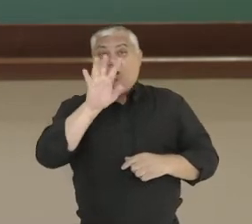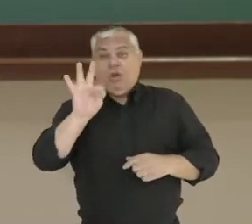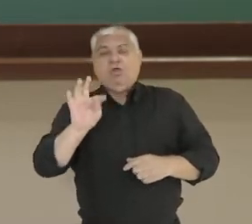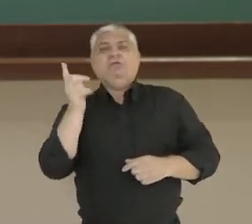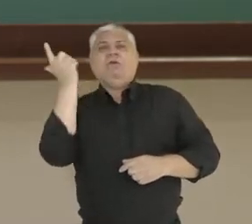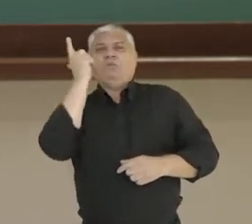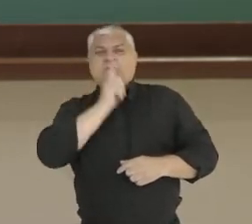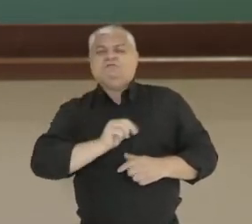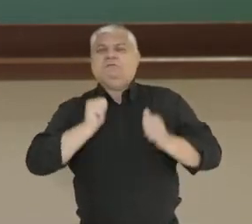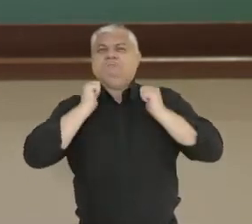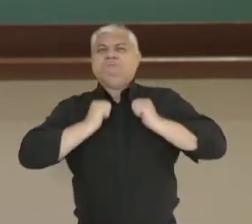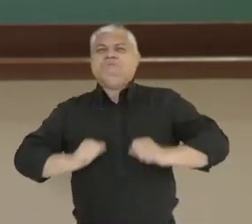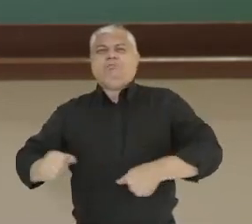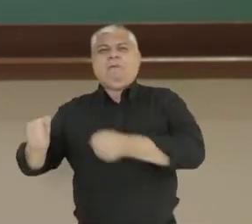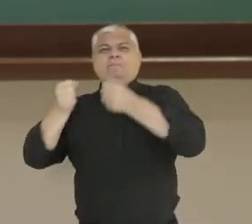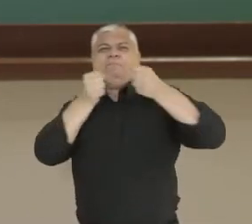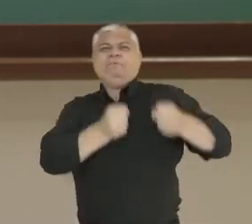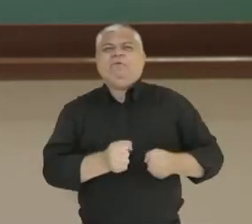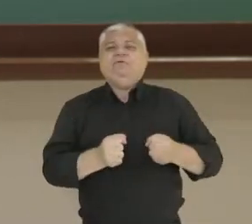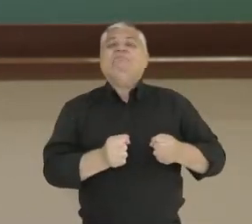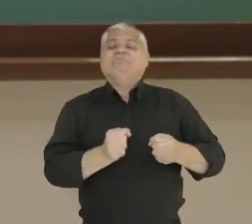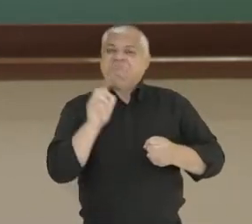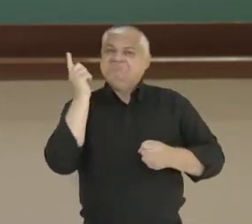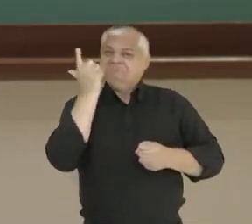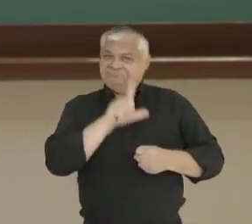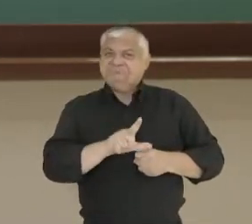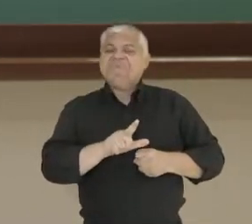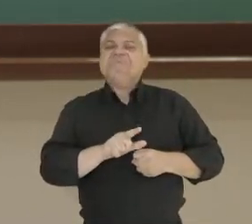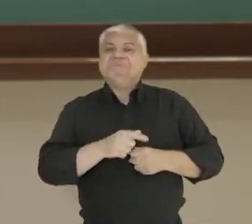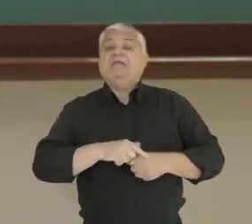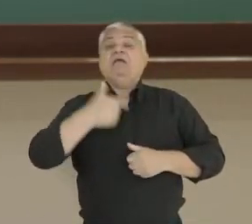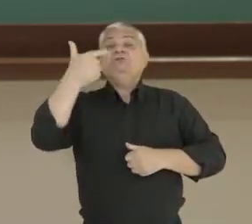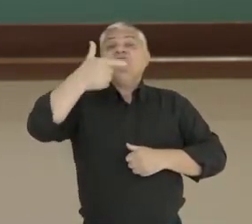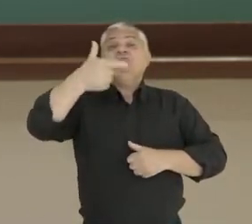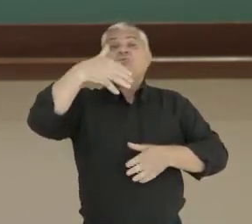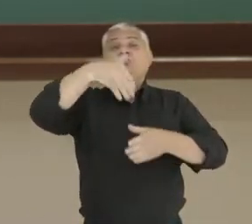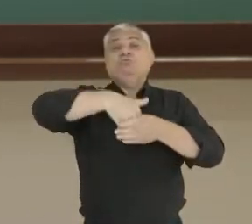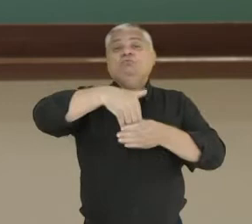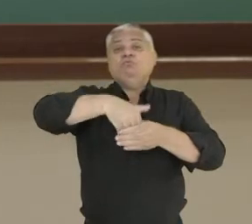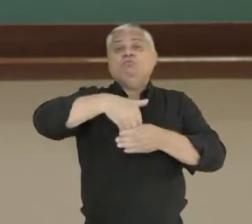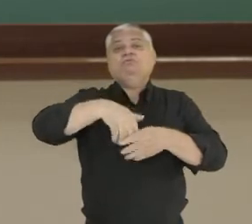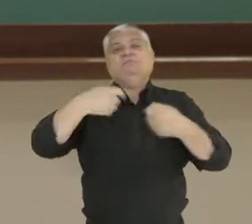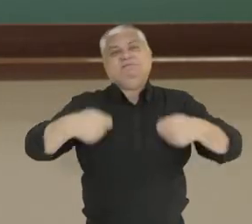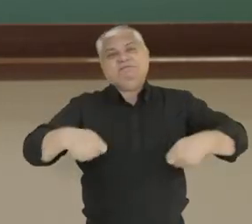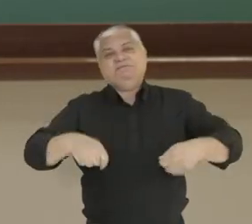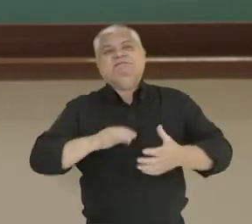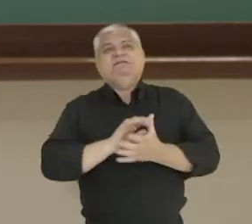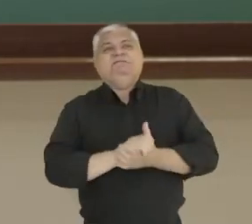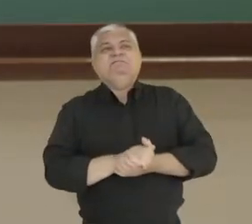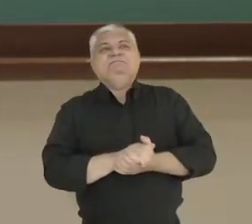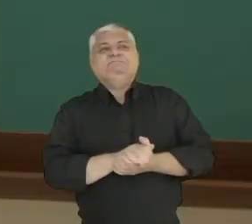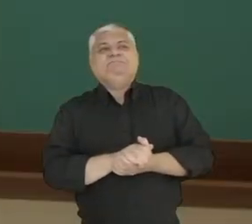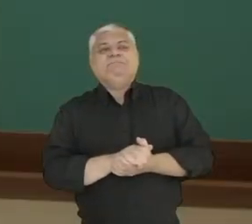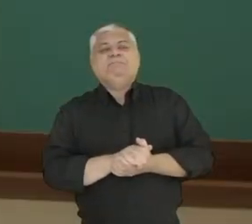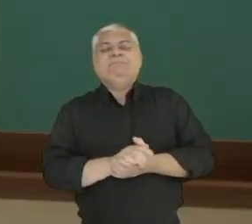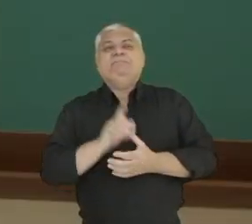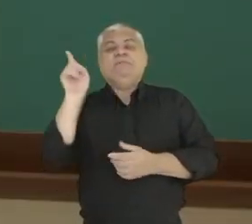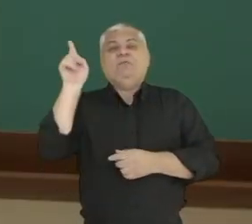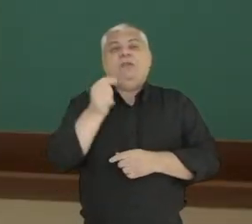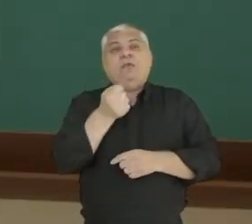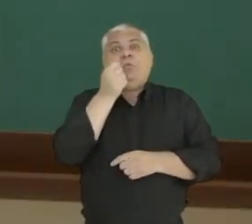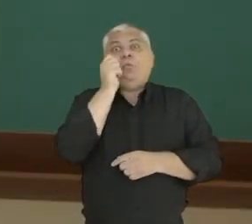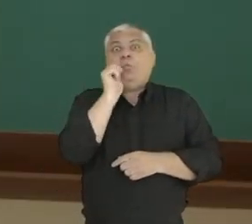tomar posse, porque havia muita polêmica, ele deveria ter um segundo turno, ele deveria ter uma maioria da população, então ele foi quase